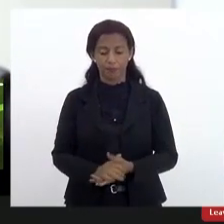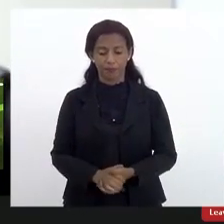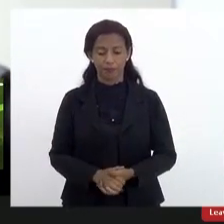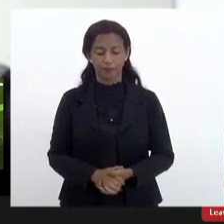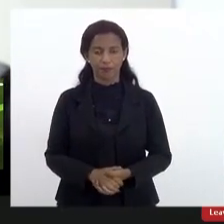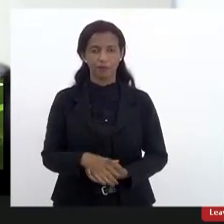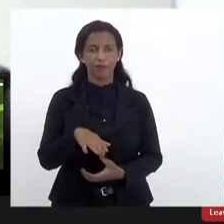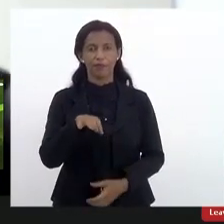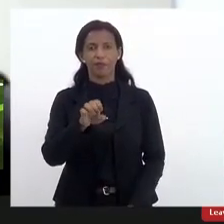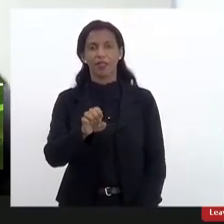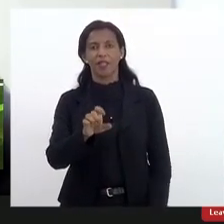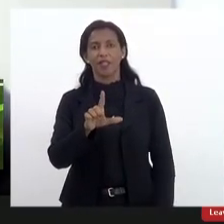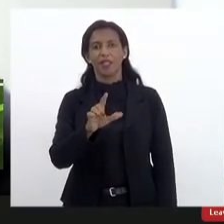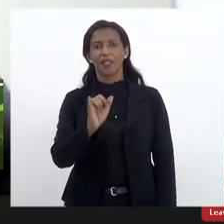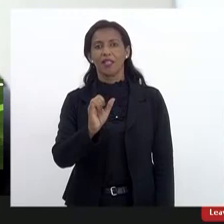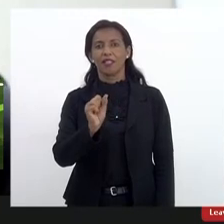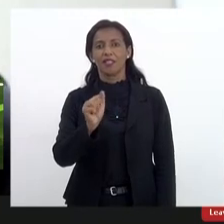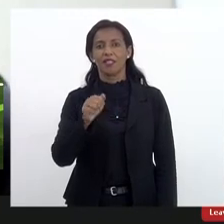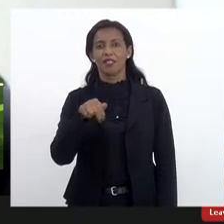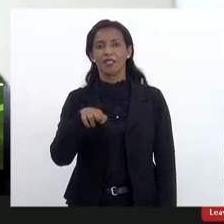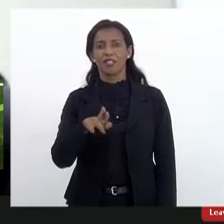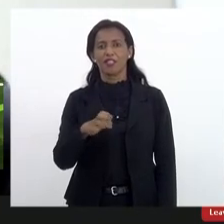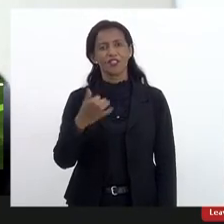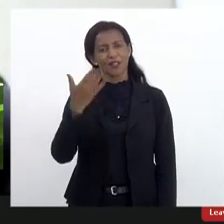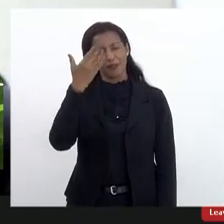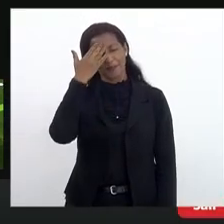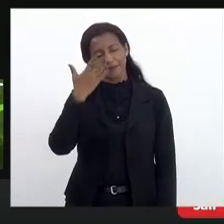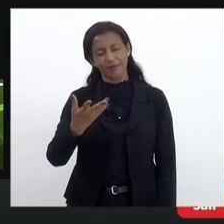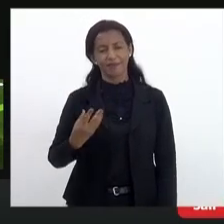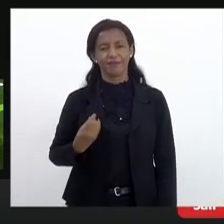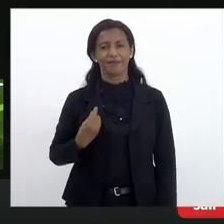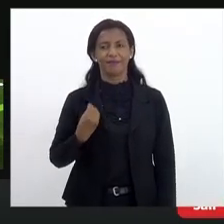Elisângela Lima obrigado Elisângela pela presença